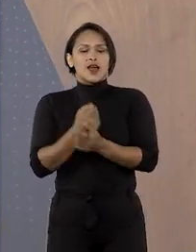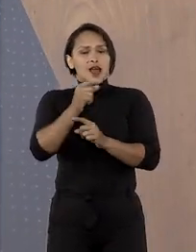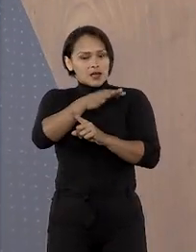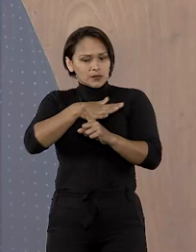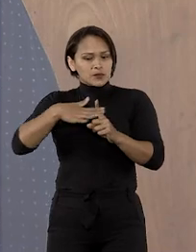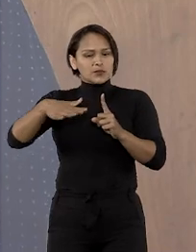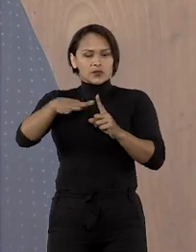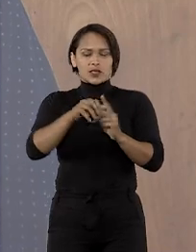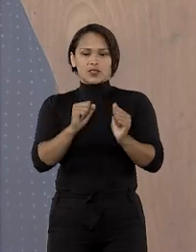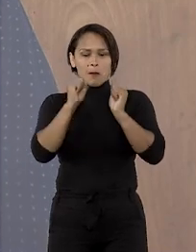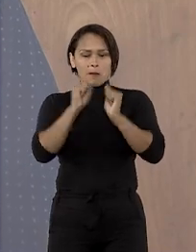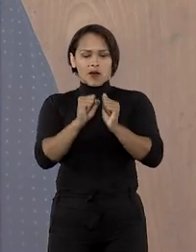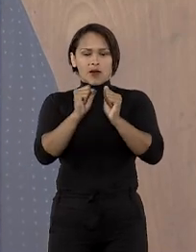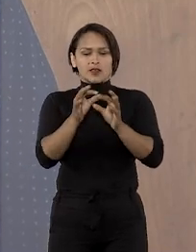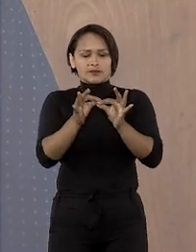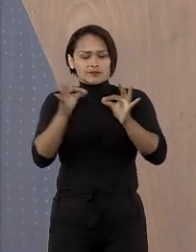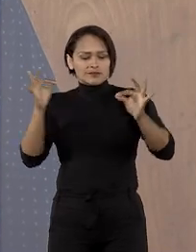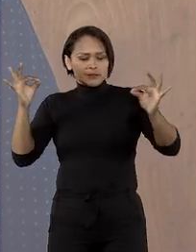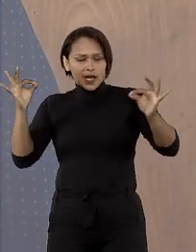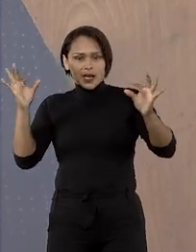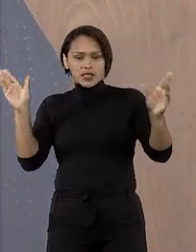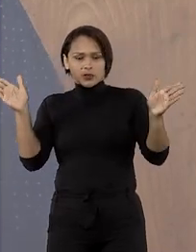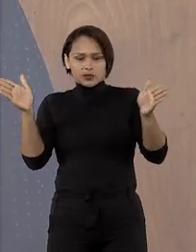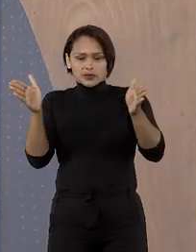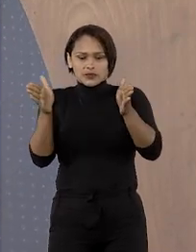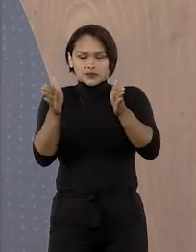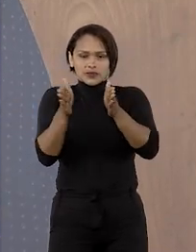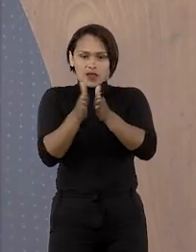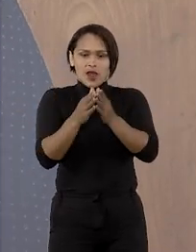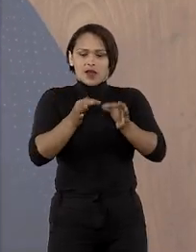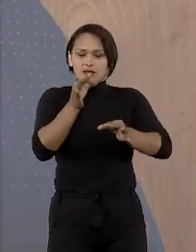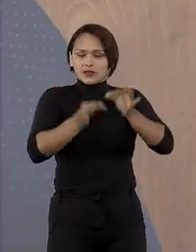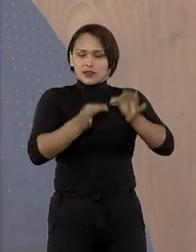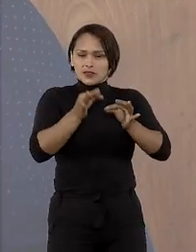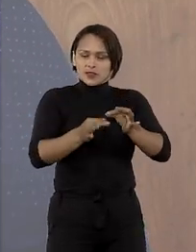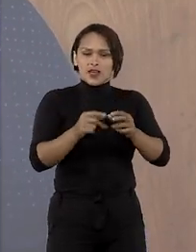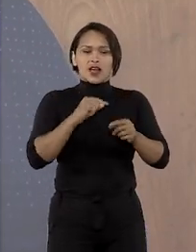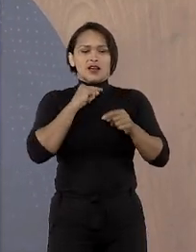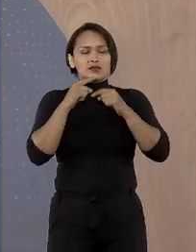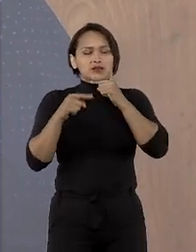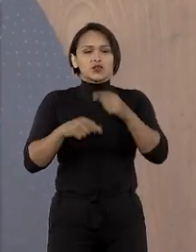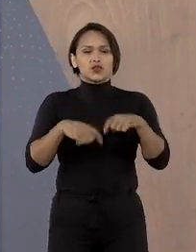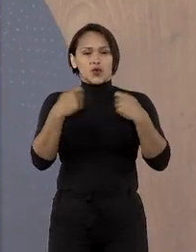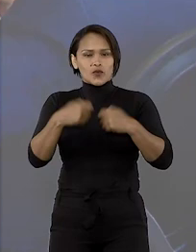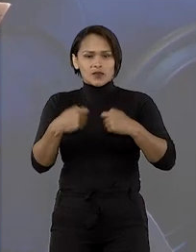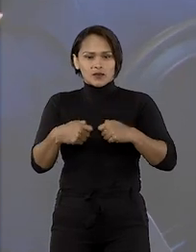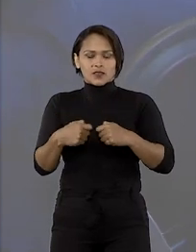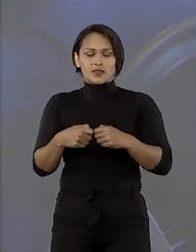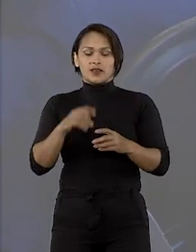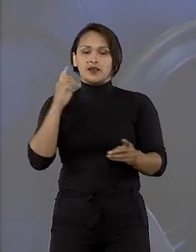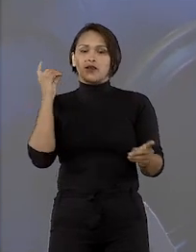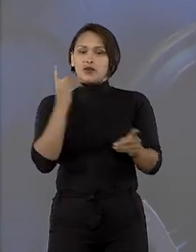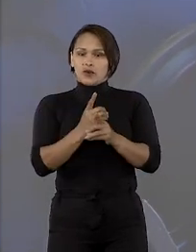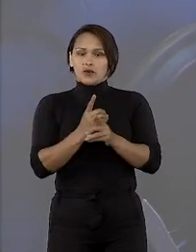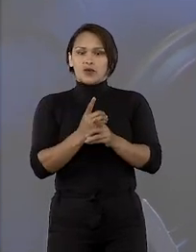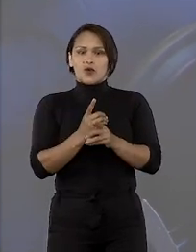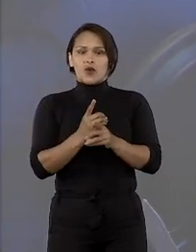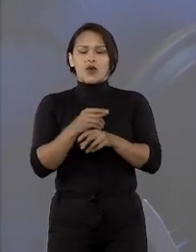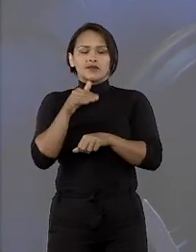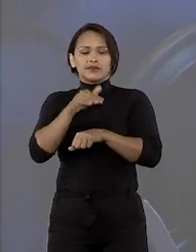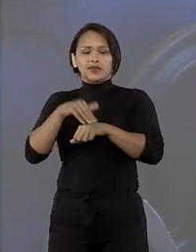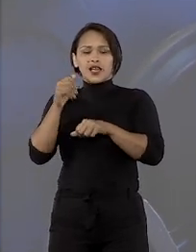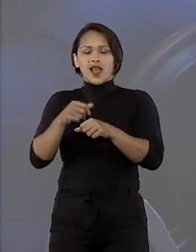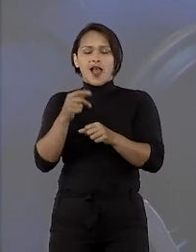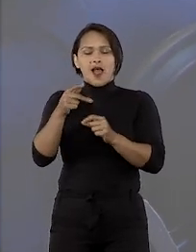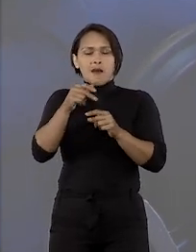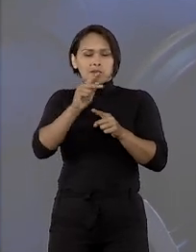pode chegar até o judiciário e trazer suas demandas e trazer suas necessidades. Os encontros têm resgatado